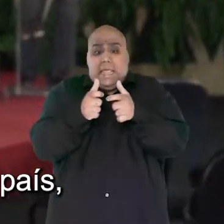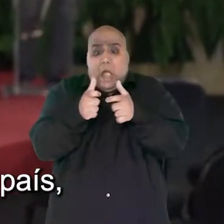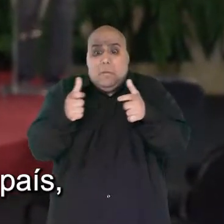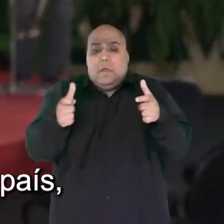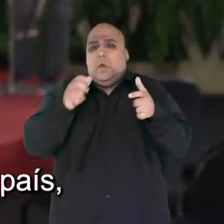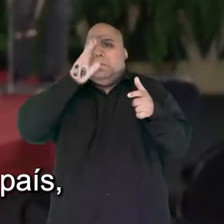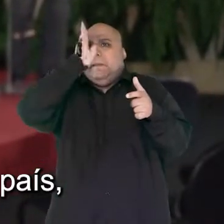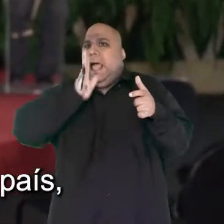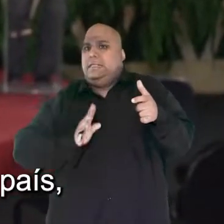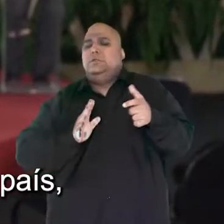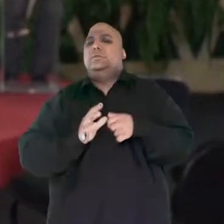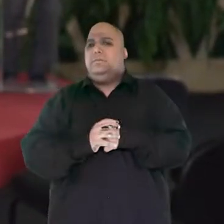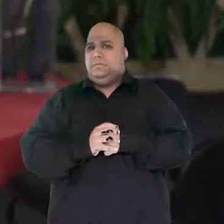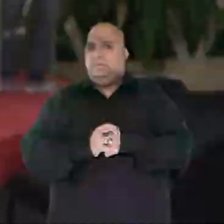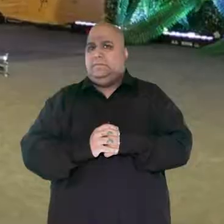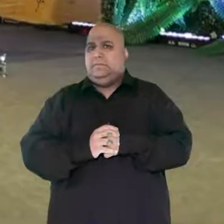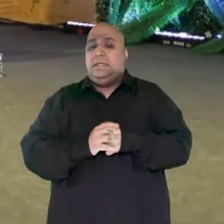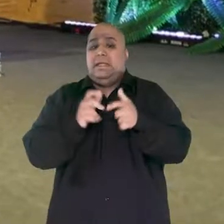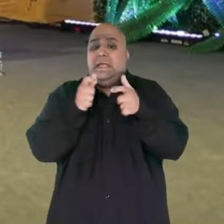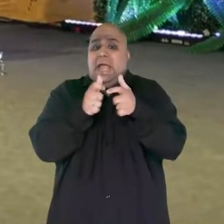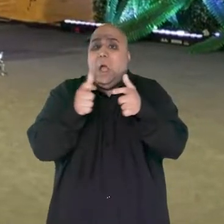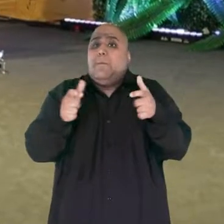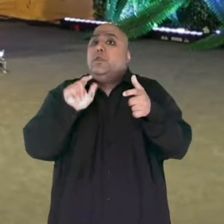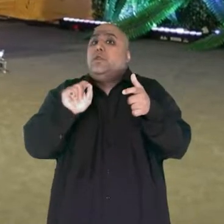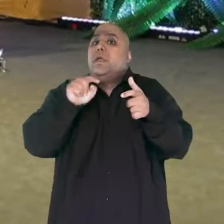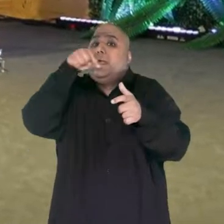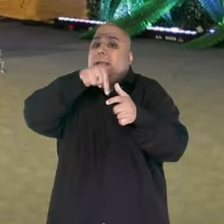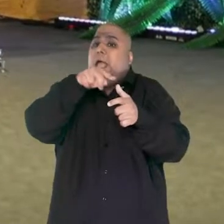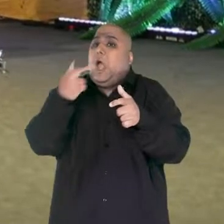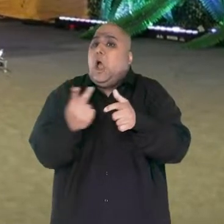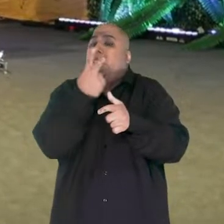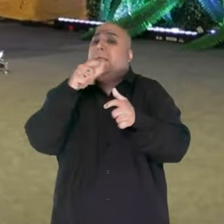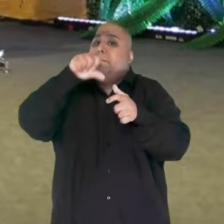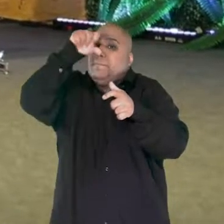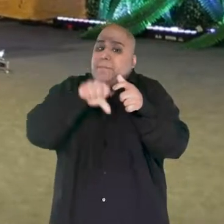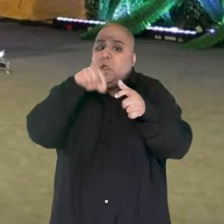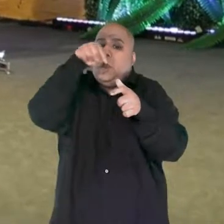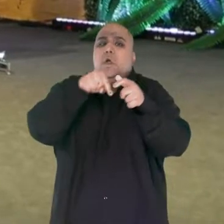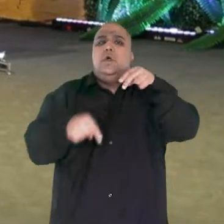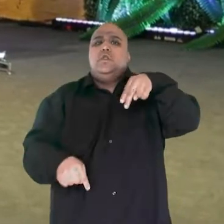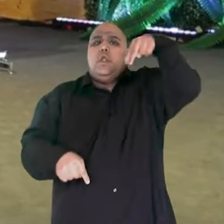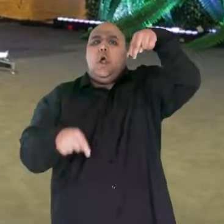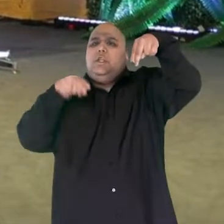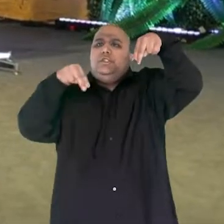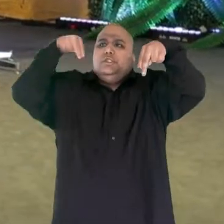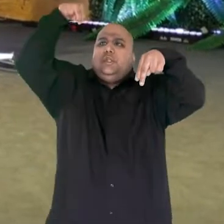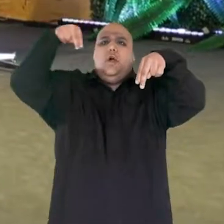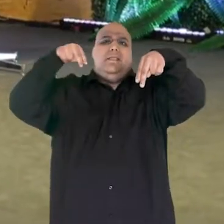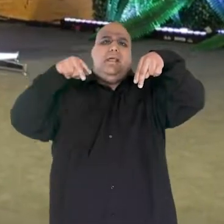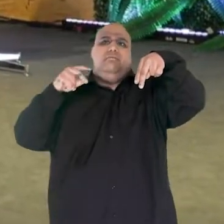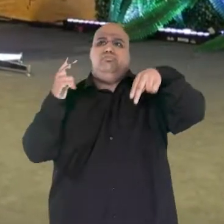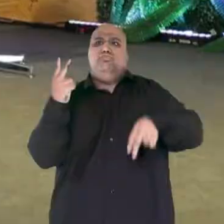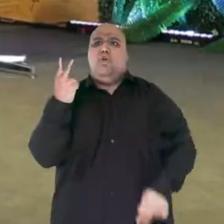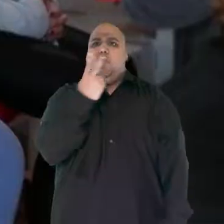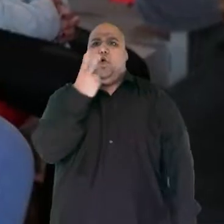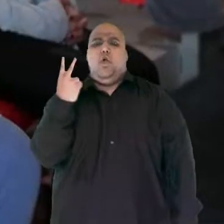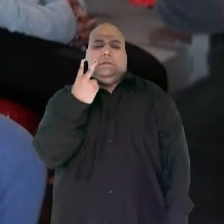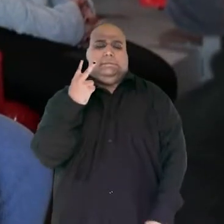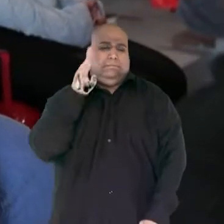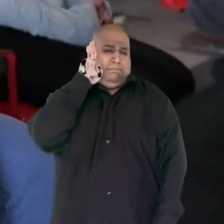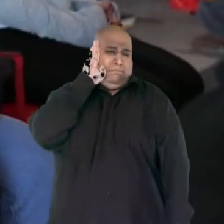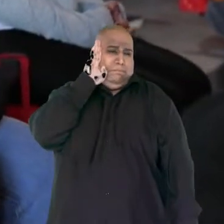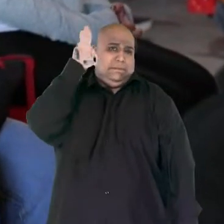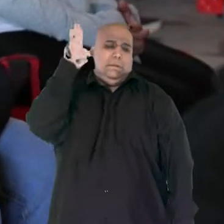aumentou em todo o país, mas aumenta mais e a situação é mais drástica no norte e no nordeste do